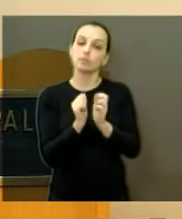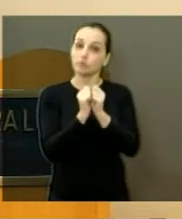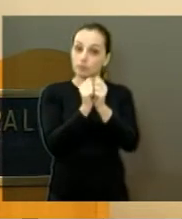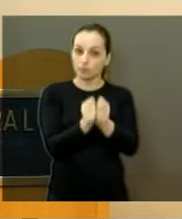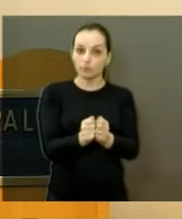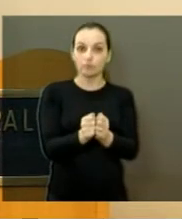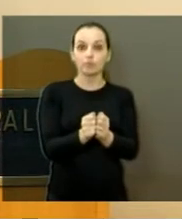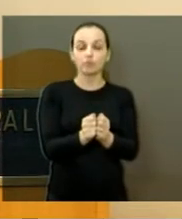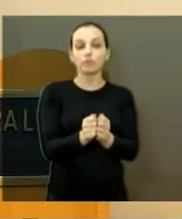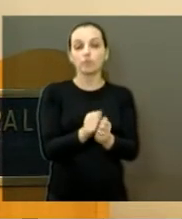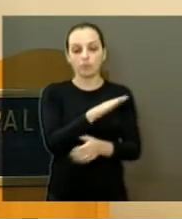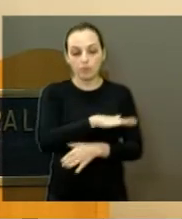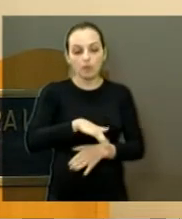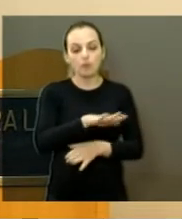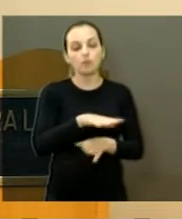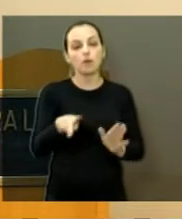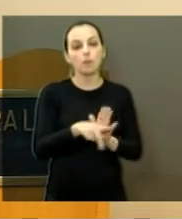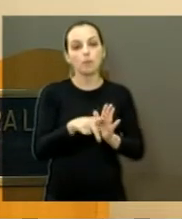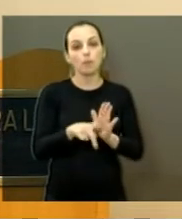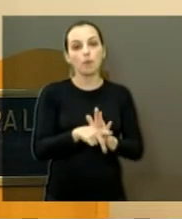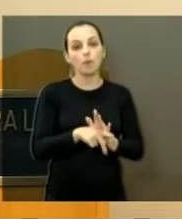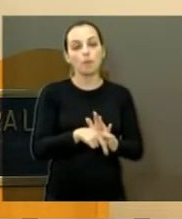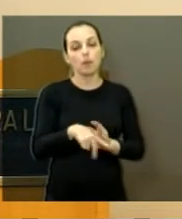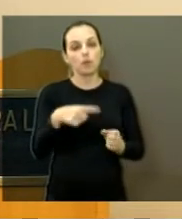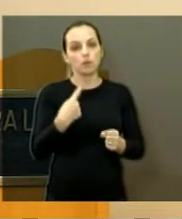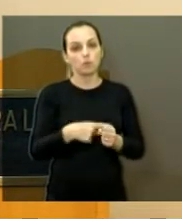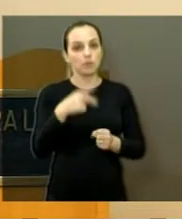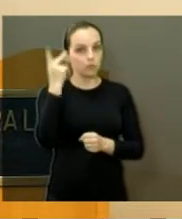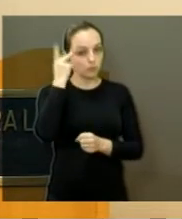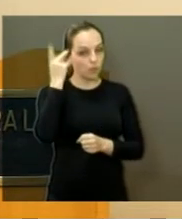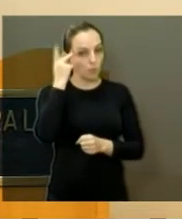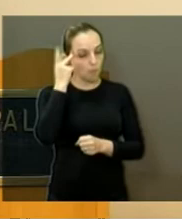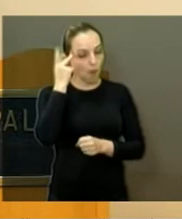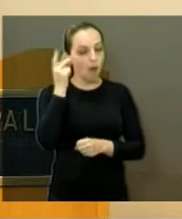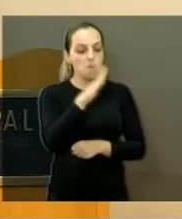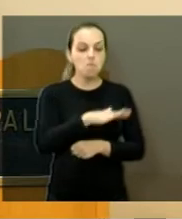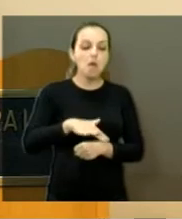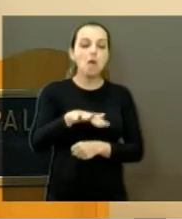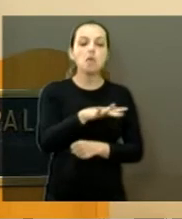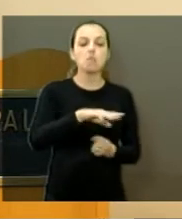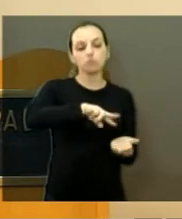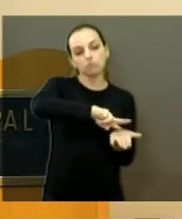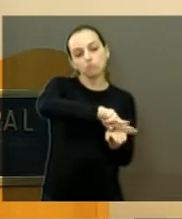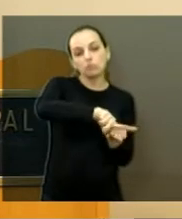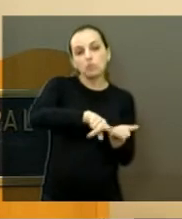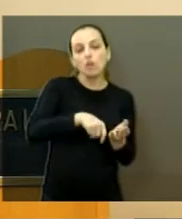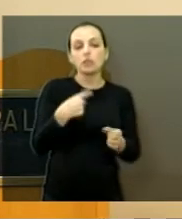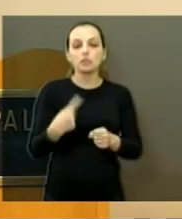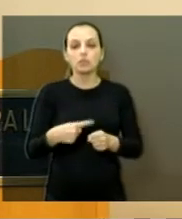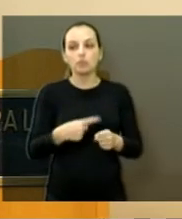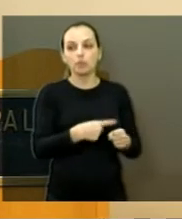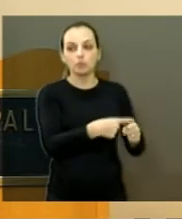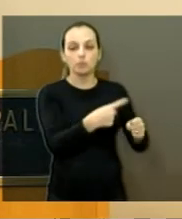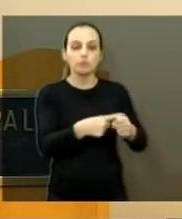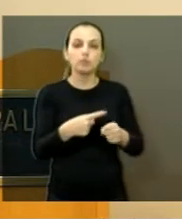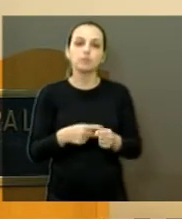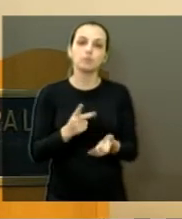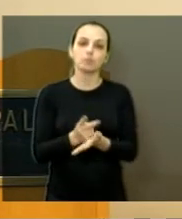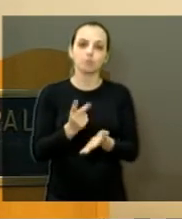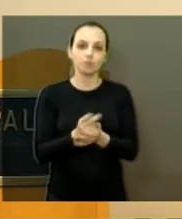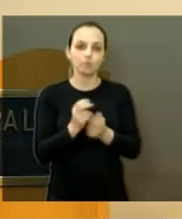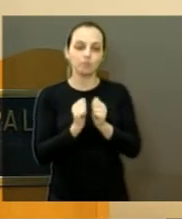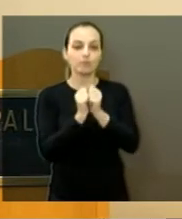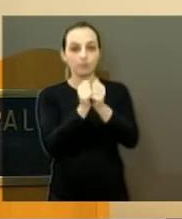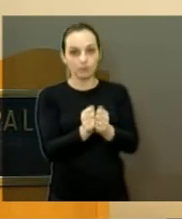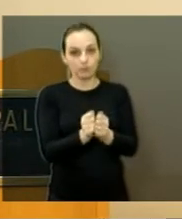Agradecer aquela região do Parque São Paulo, de Santa Clara, Jardim Pinheiro, Jardim América, que sempre está do nosso lado também.